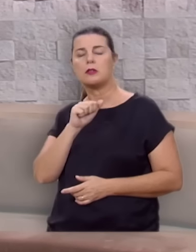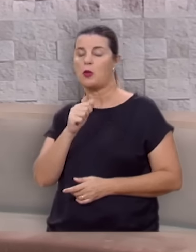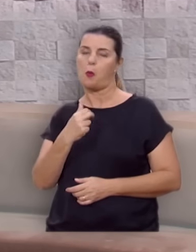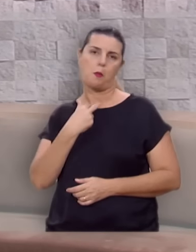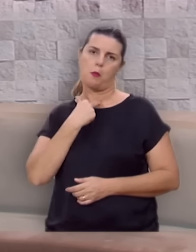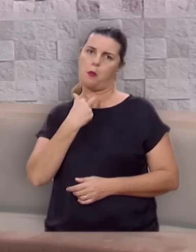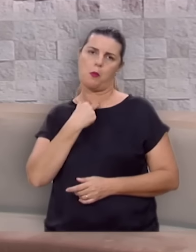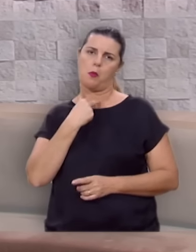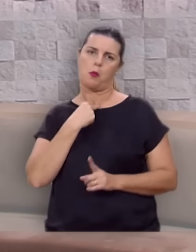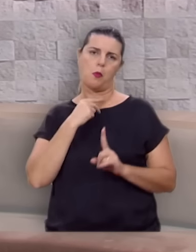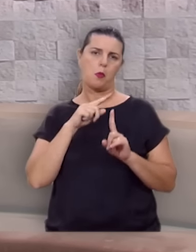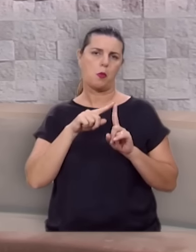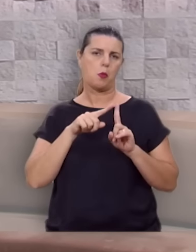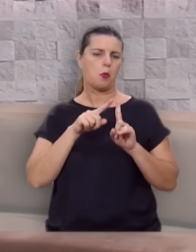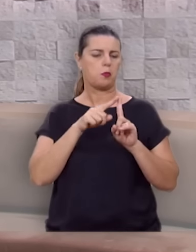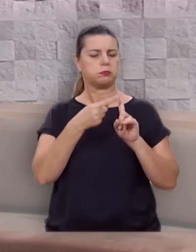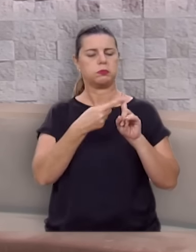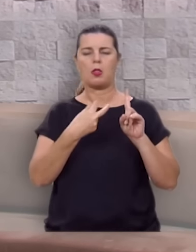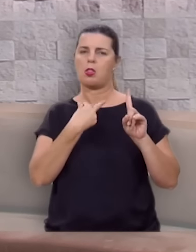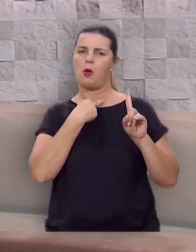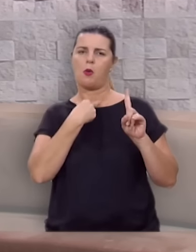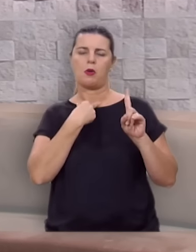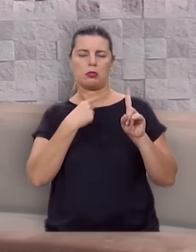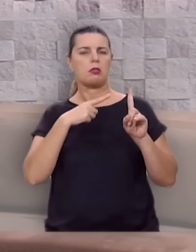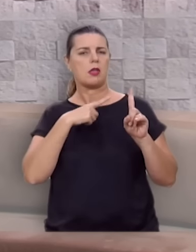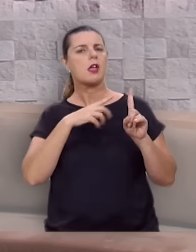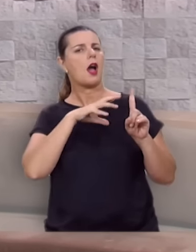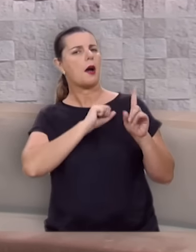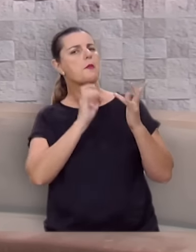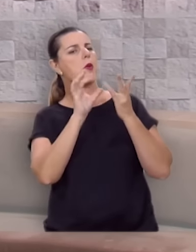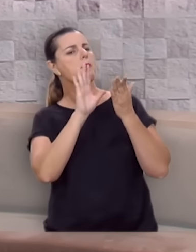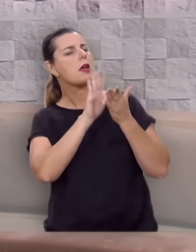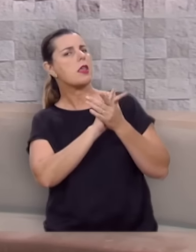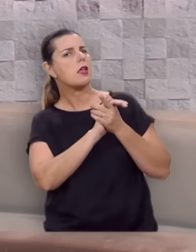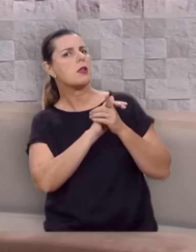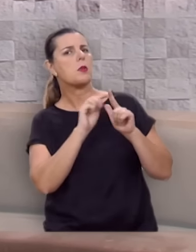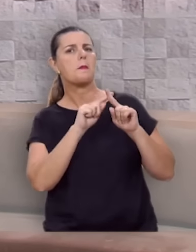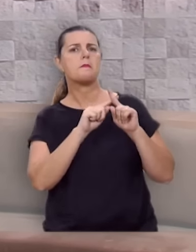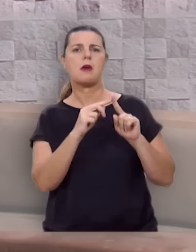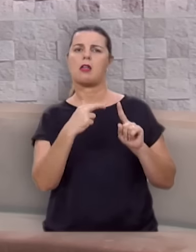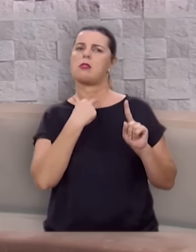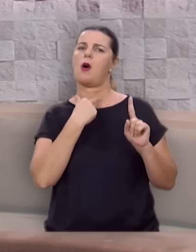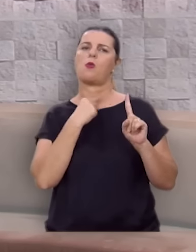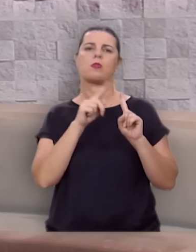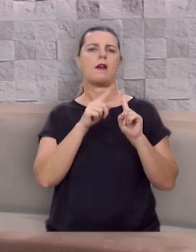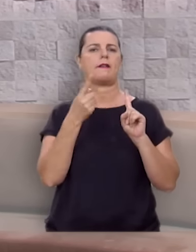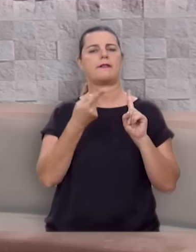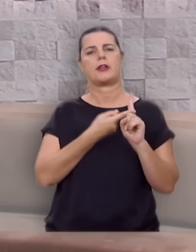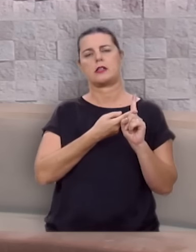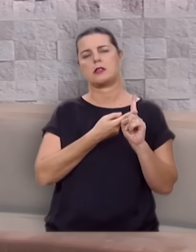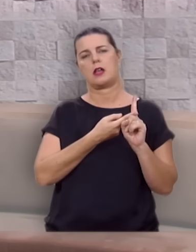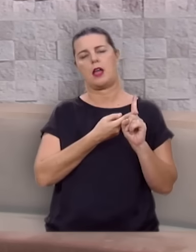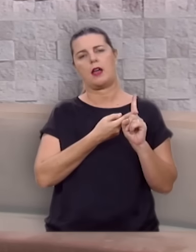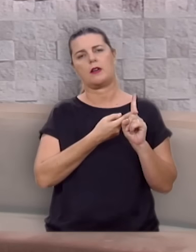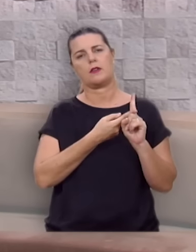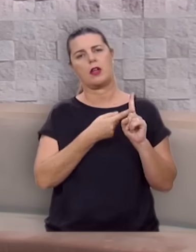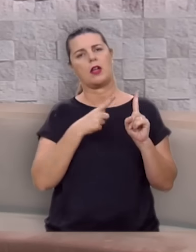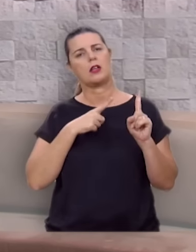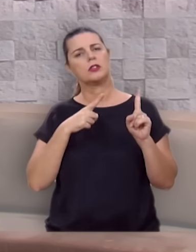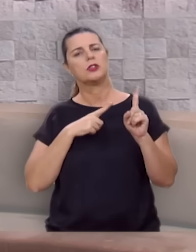Ela era estéreo, ela tinha um amor do marido, mas ela tinha